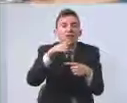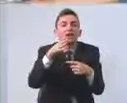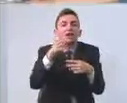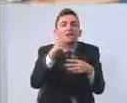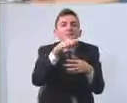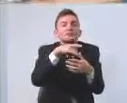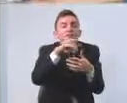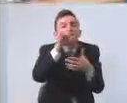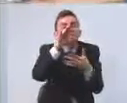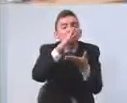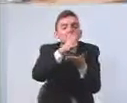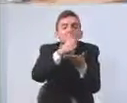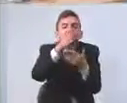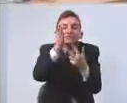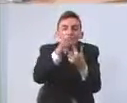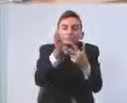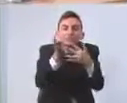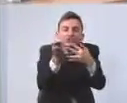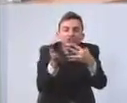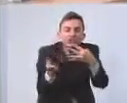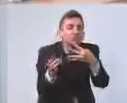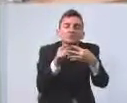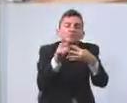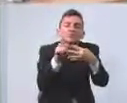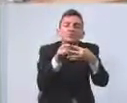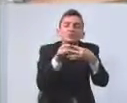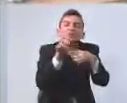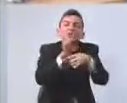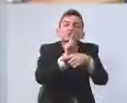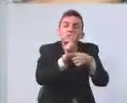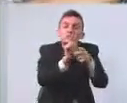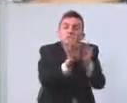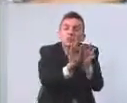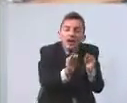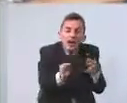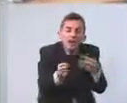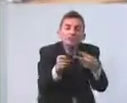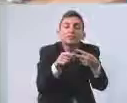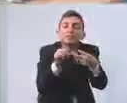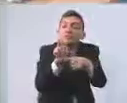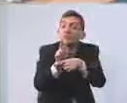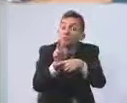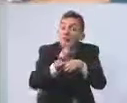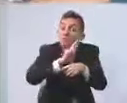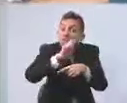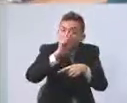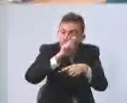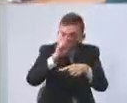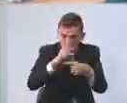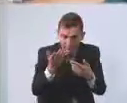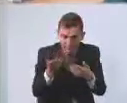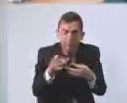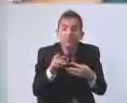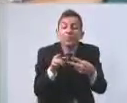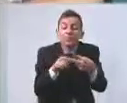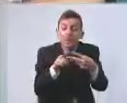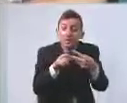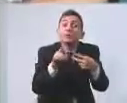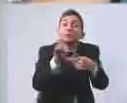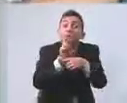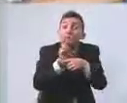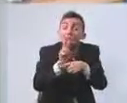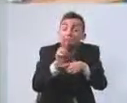complexidade. Proteção básica e proteção de média e alta complexidade. A proteção de média e alta